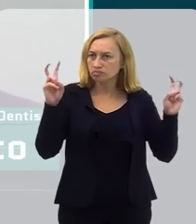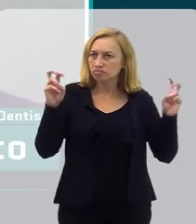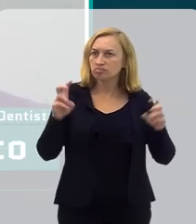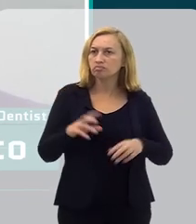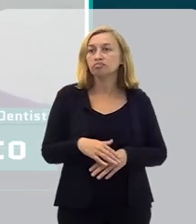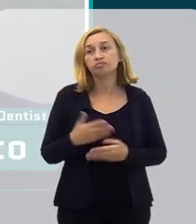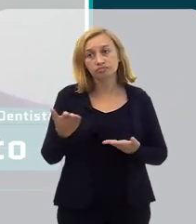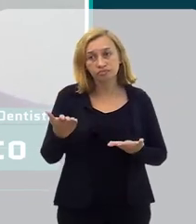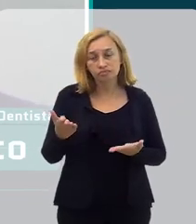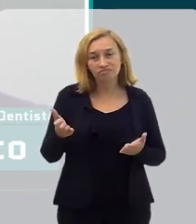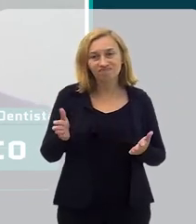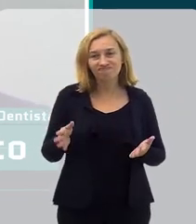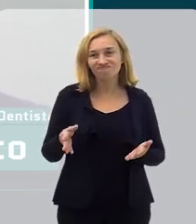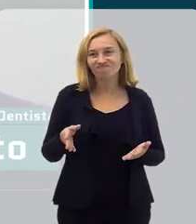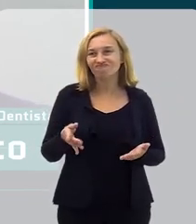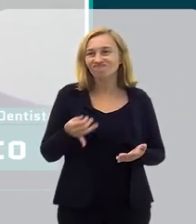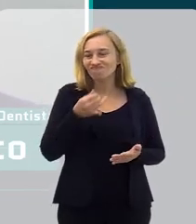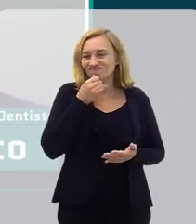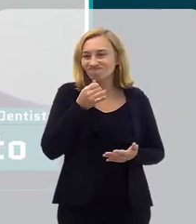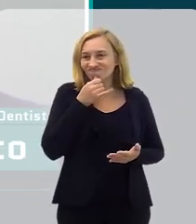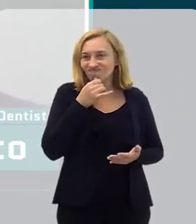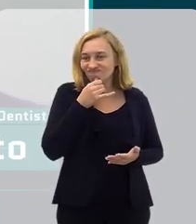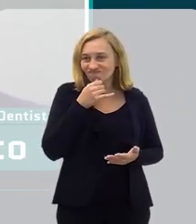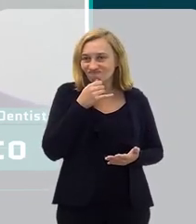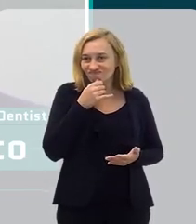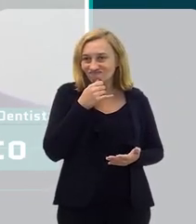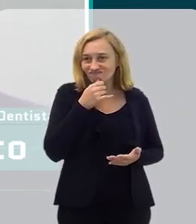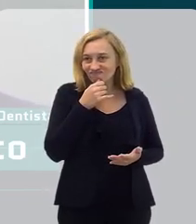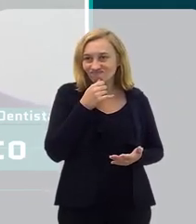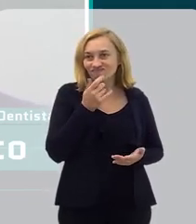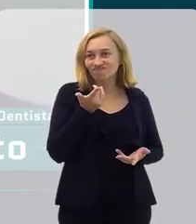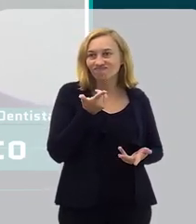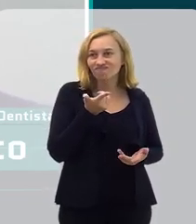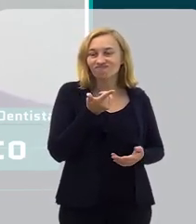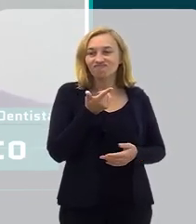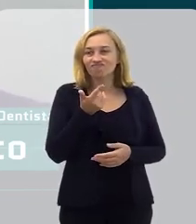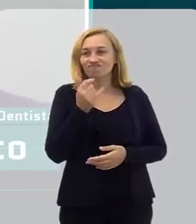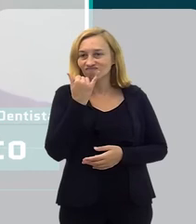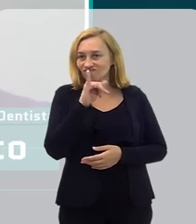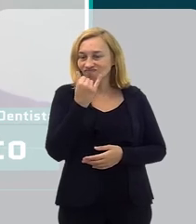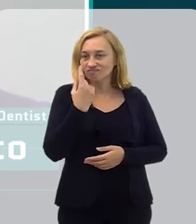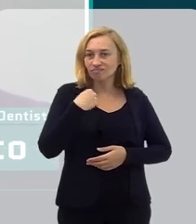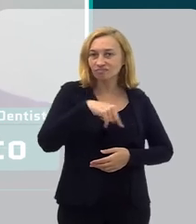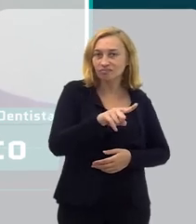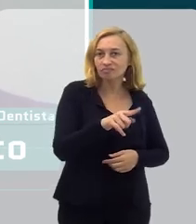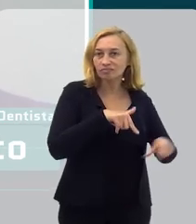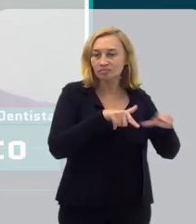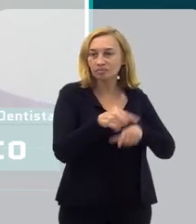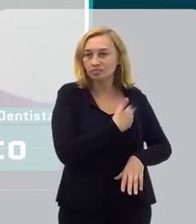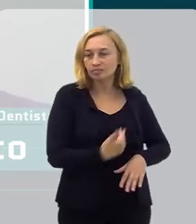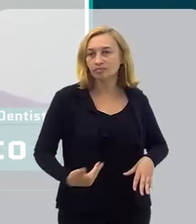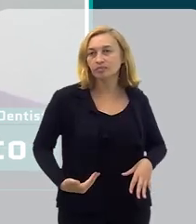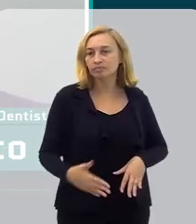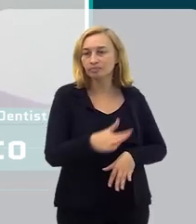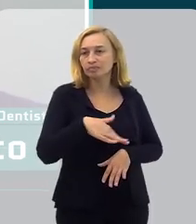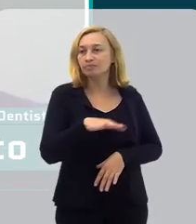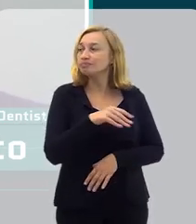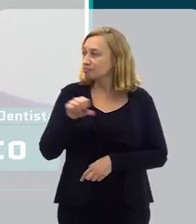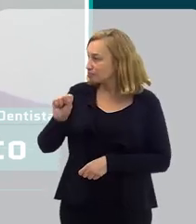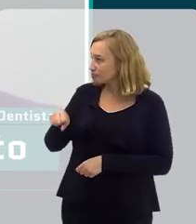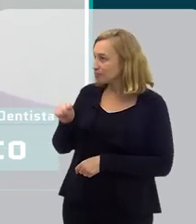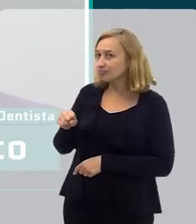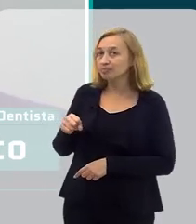questionamento social. seja, isso desestimula o dentista de ir para a rede pública. Na verdade... Com total certeza. Com total certeza.